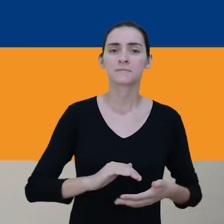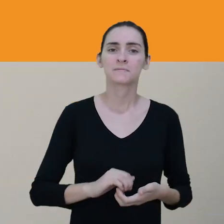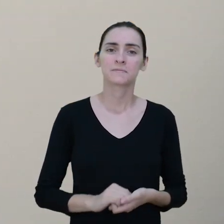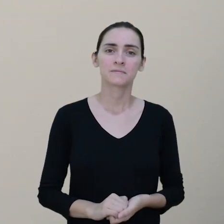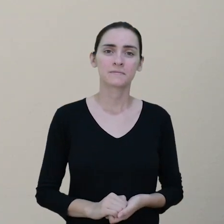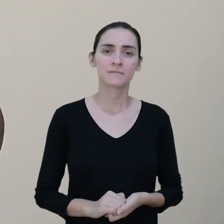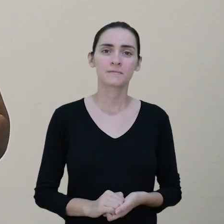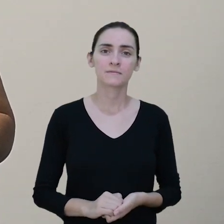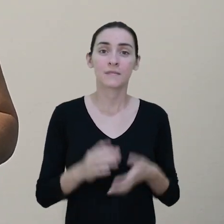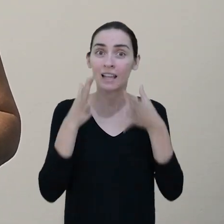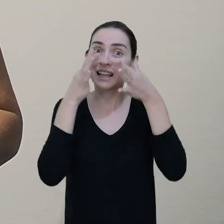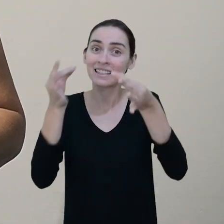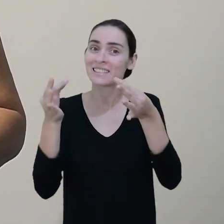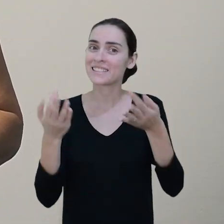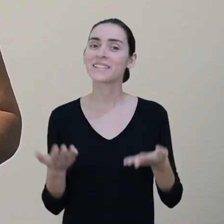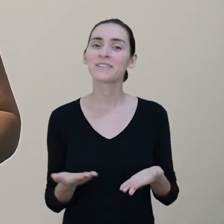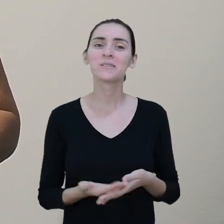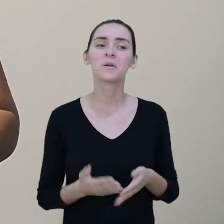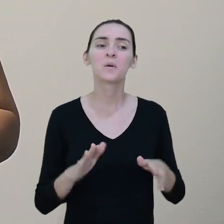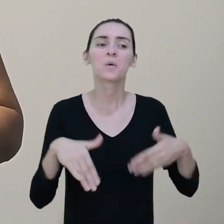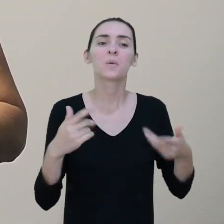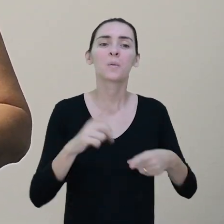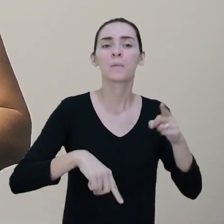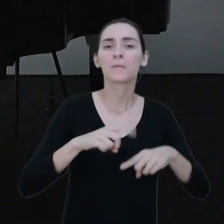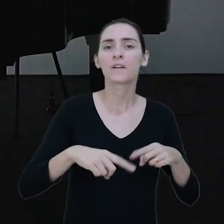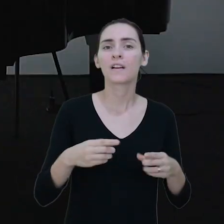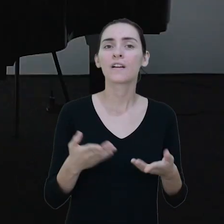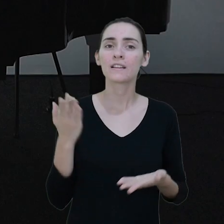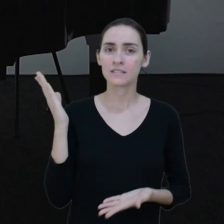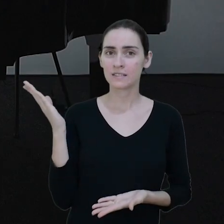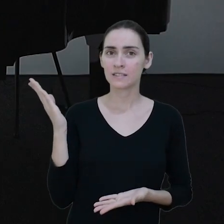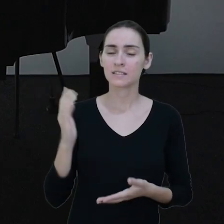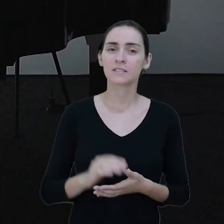E atenção! Que objeto é este?